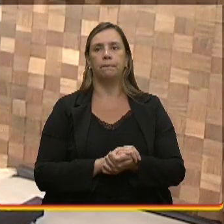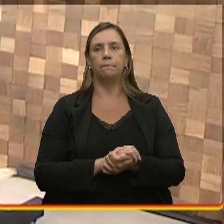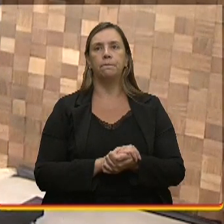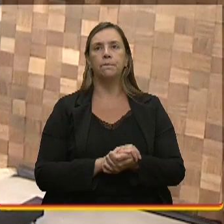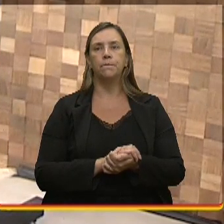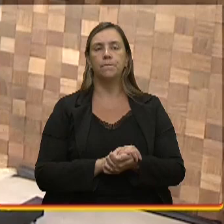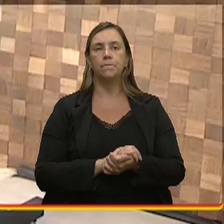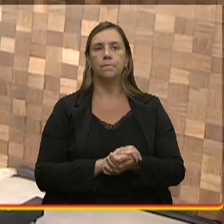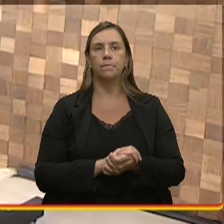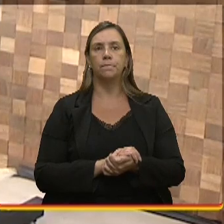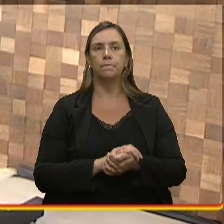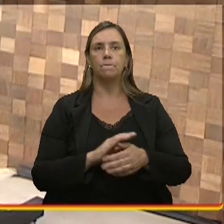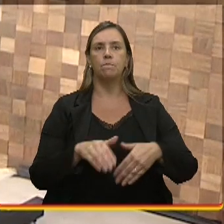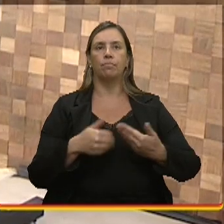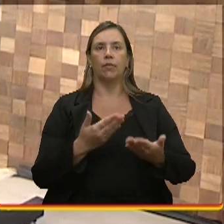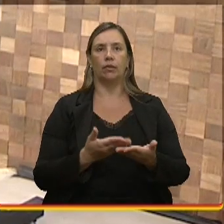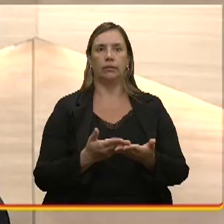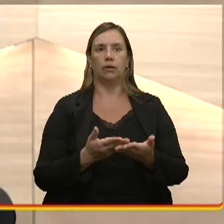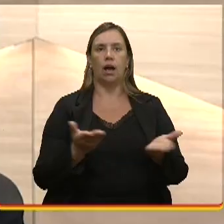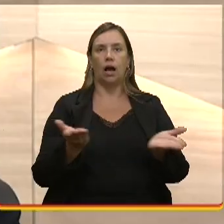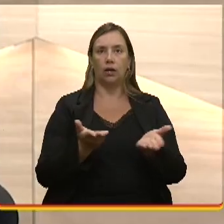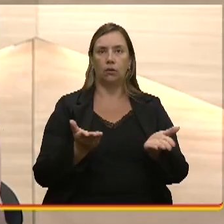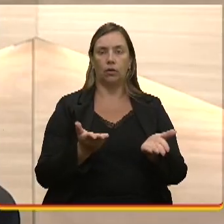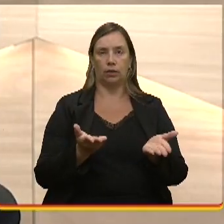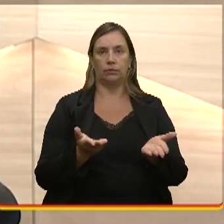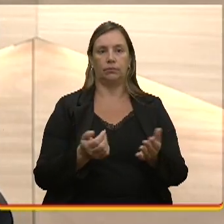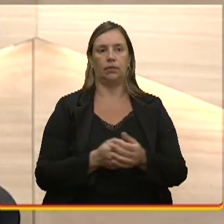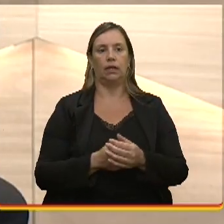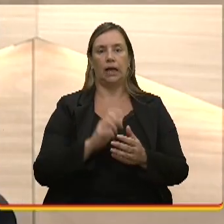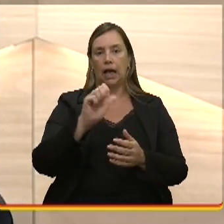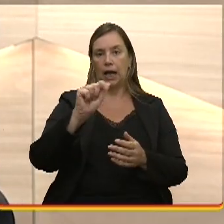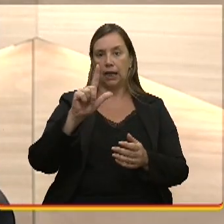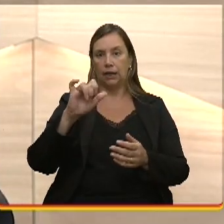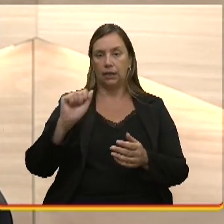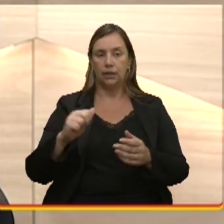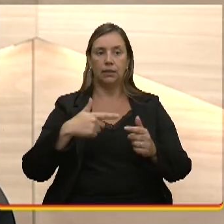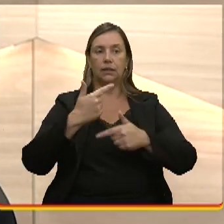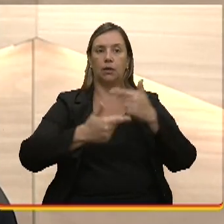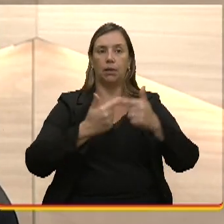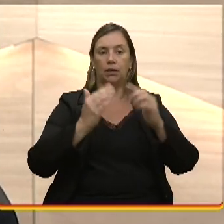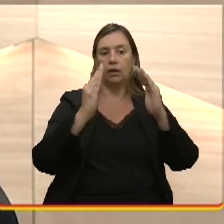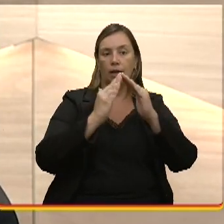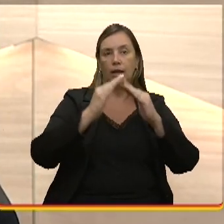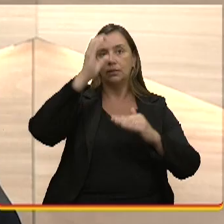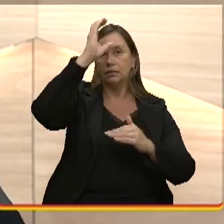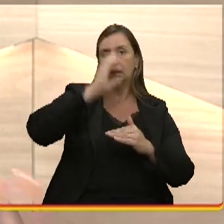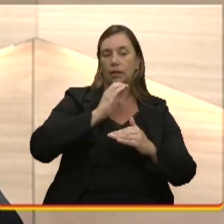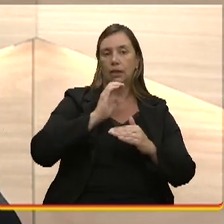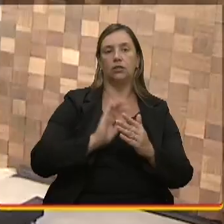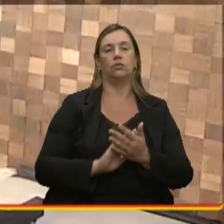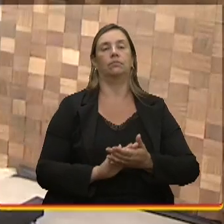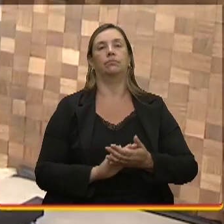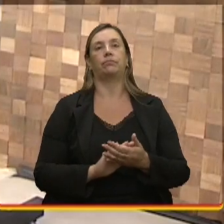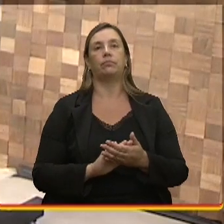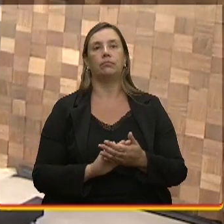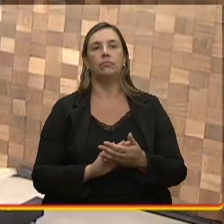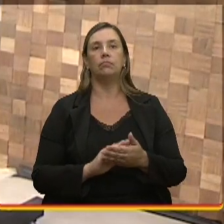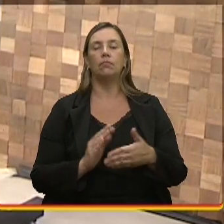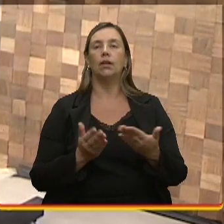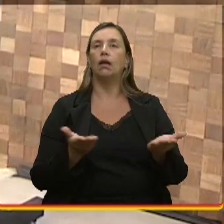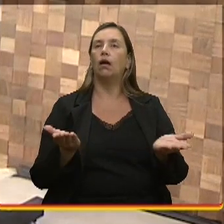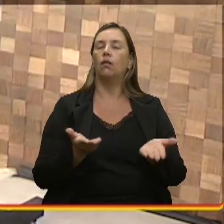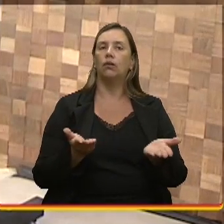Ela que está numa cliente agora. Deu uma pausa do trabalho para conversar um pouquinho com a gente aqui. Eu queria saber, então, desse